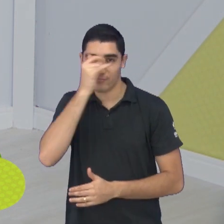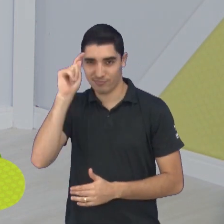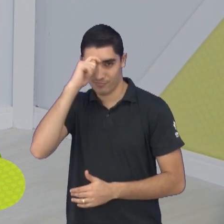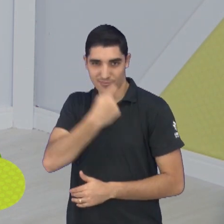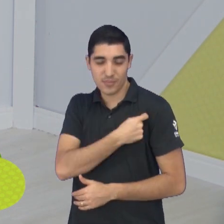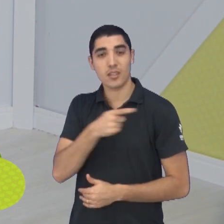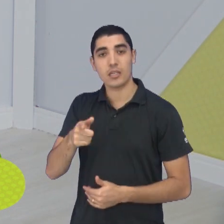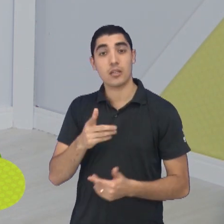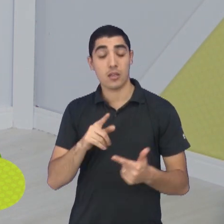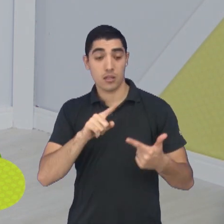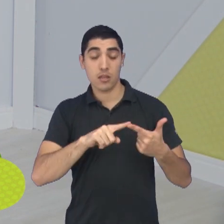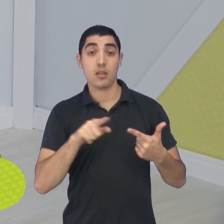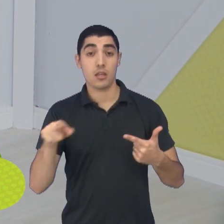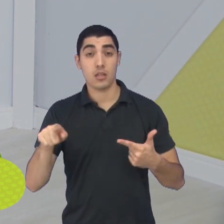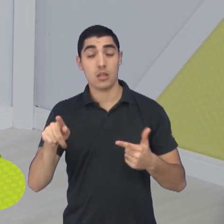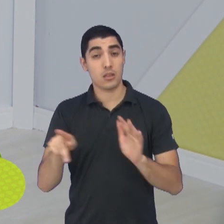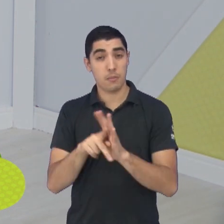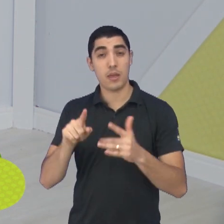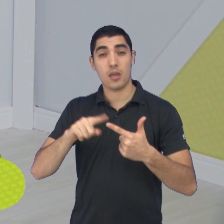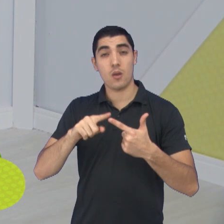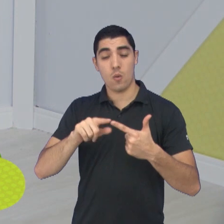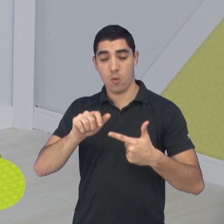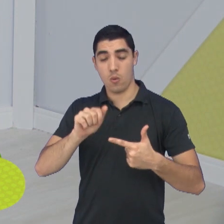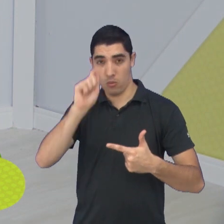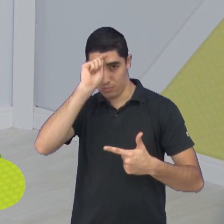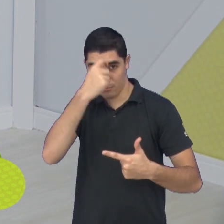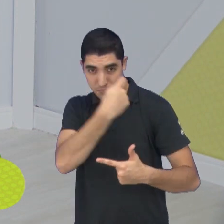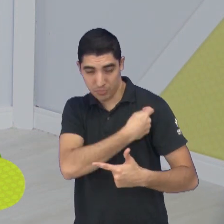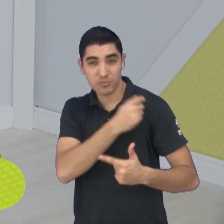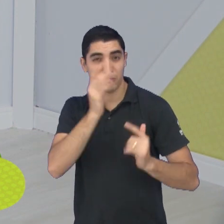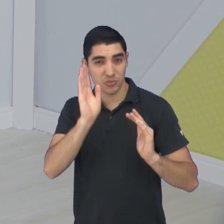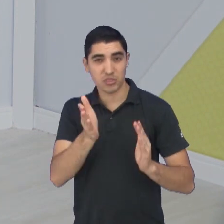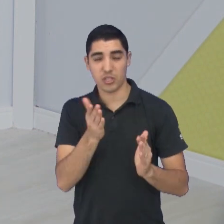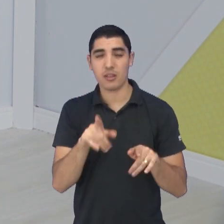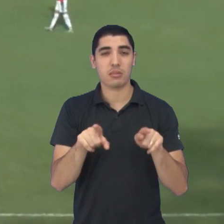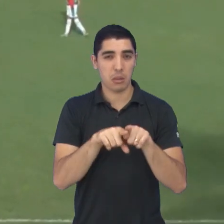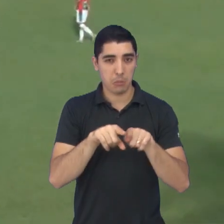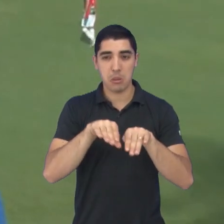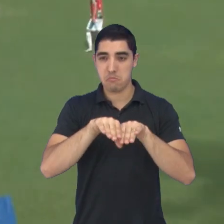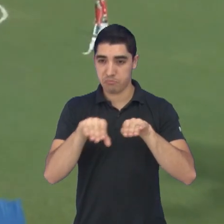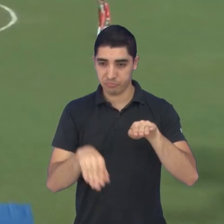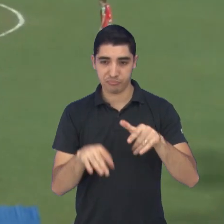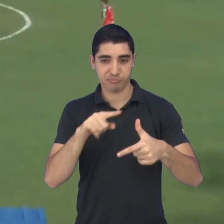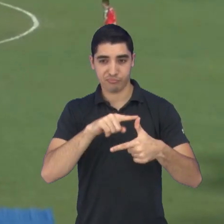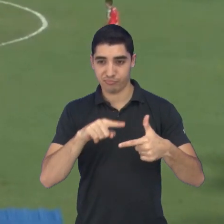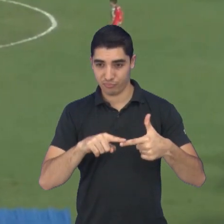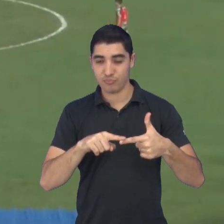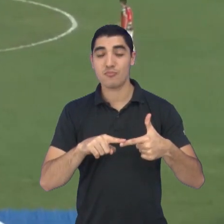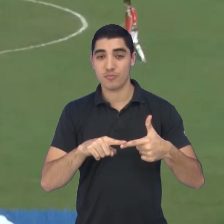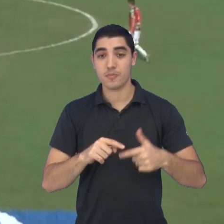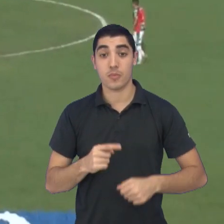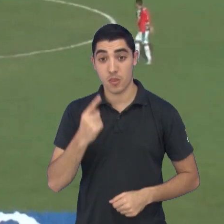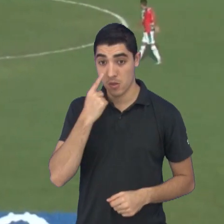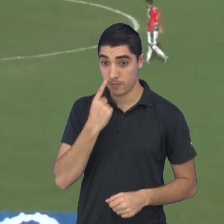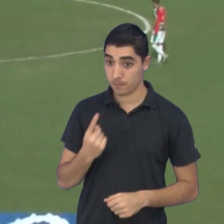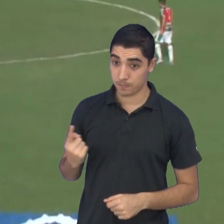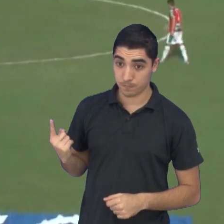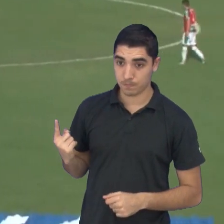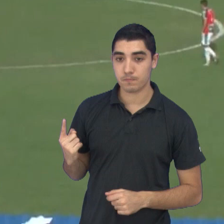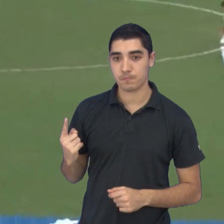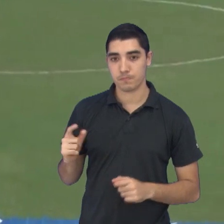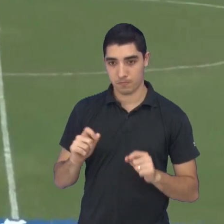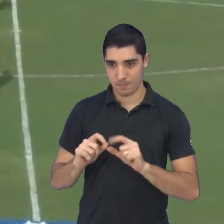América de São José do Rio Preto. Que coisa. Vamos ver o gol do Taquaritinga. Vai, coloca aí o Piteco em tempo, em tela cheia. Olha só.